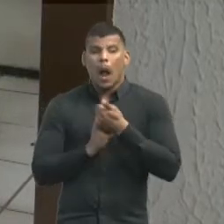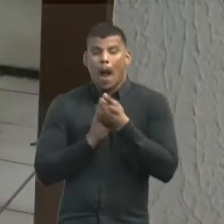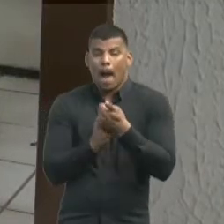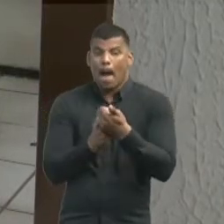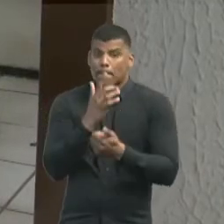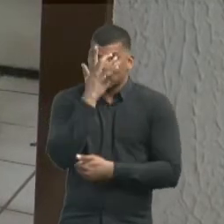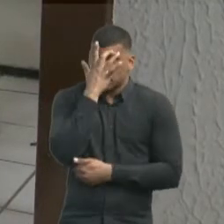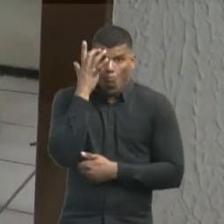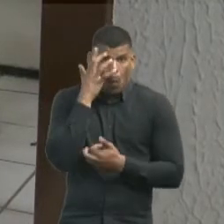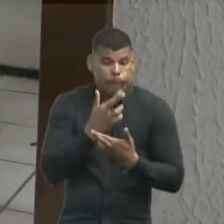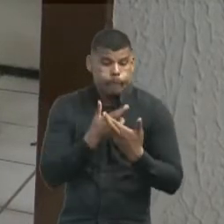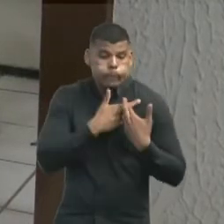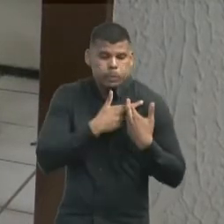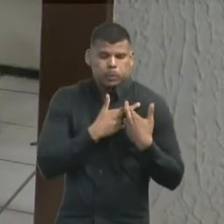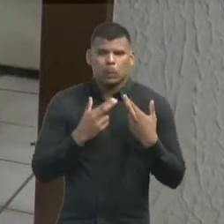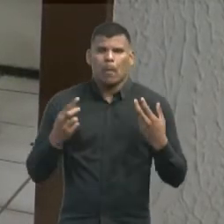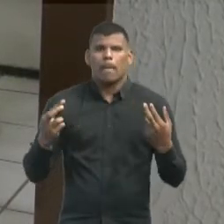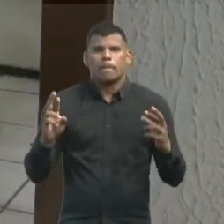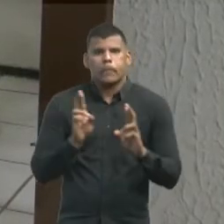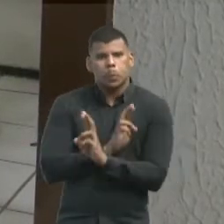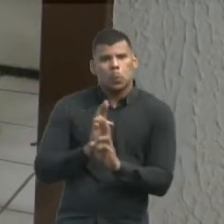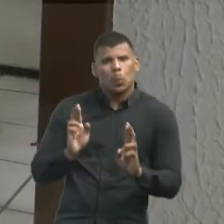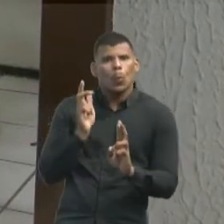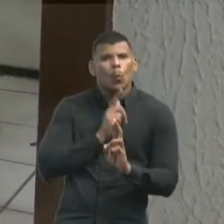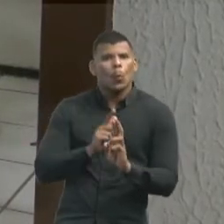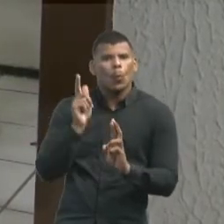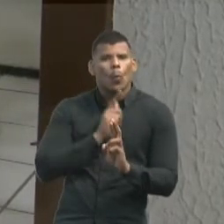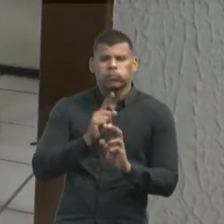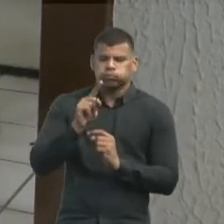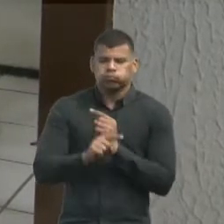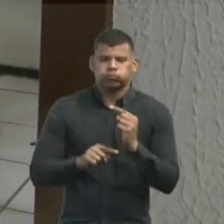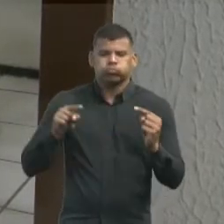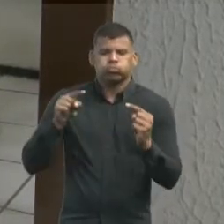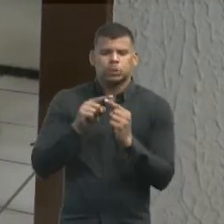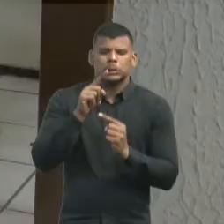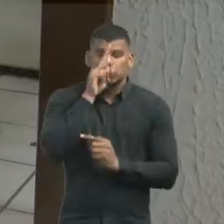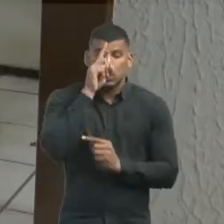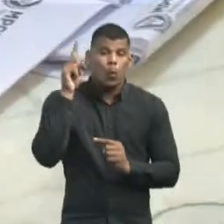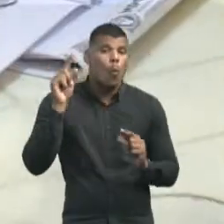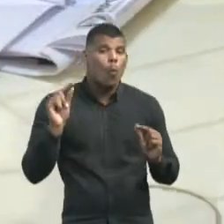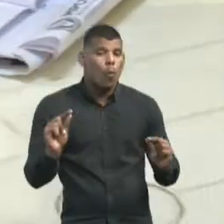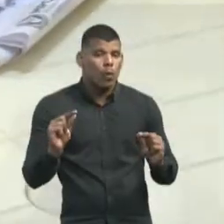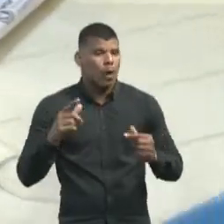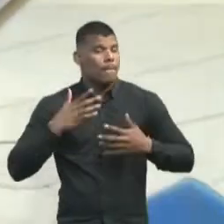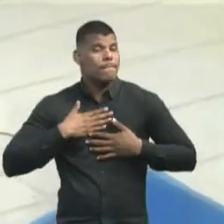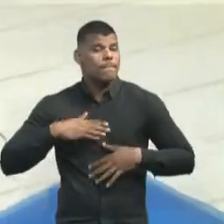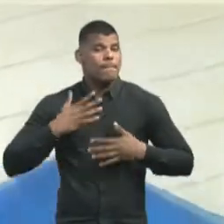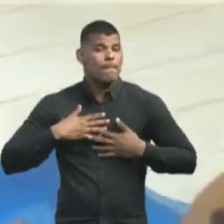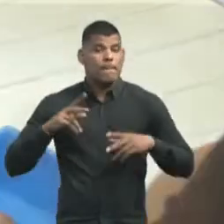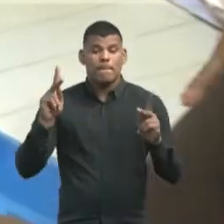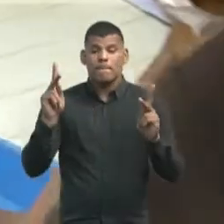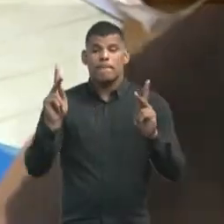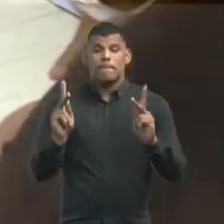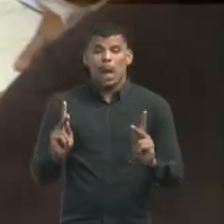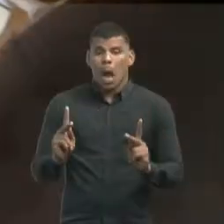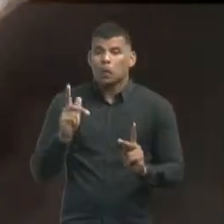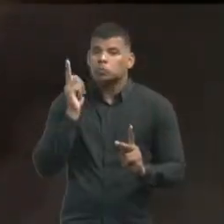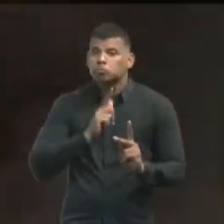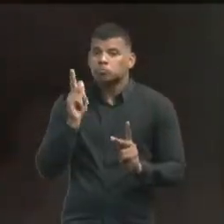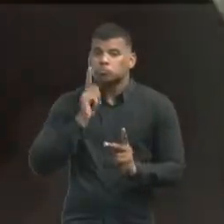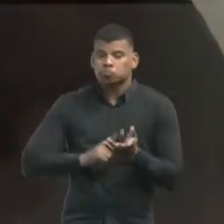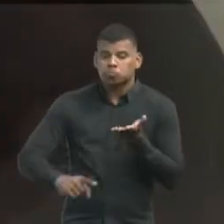é que as pessoas busquem resolver de forma amigável o conflito em questão, formalizando um acordo